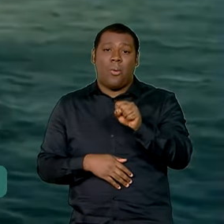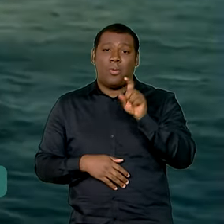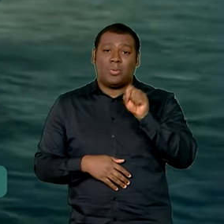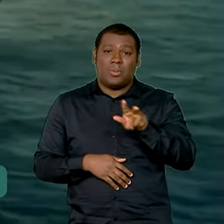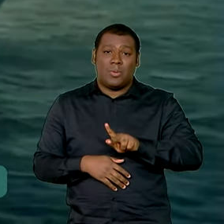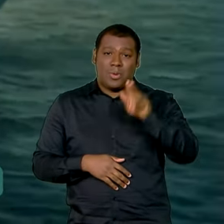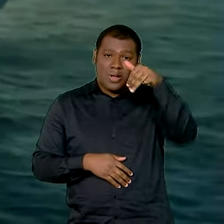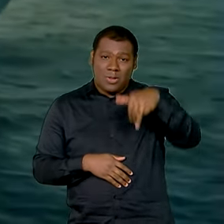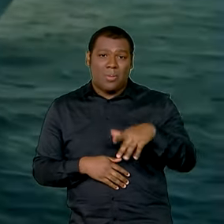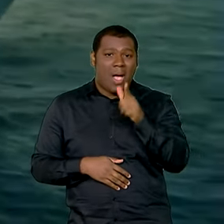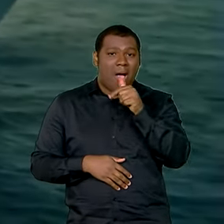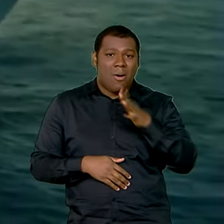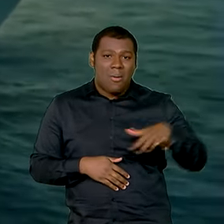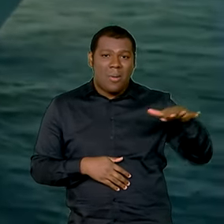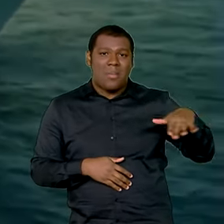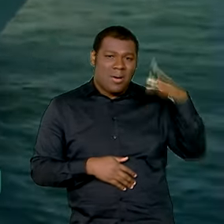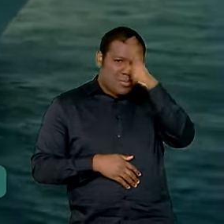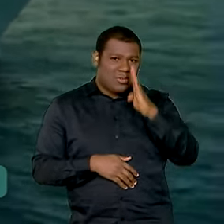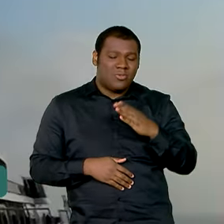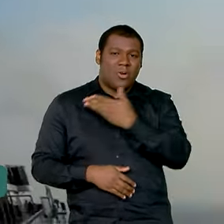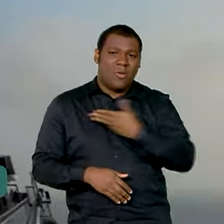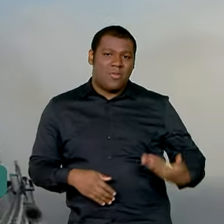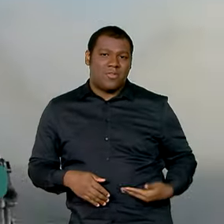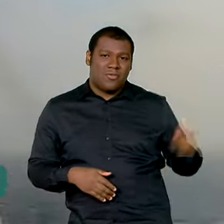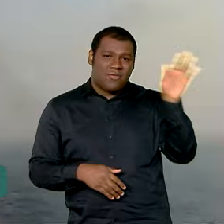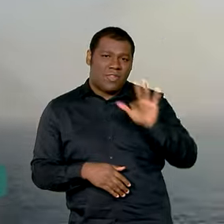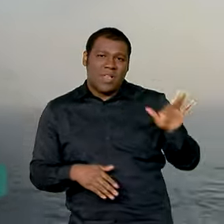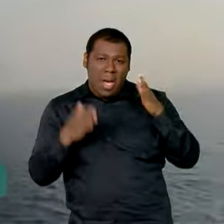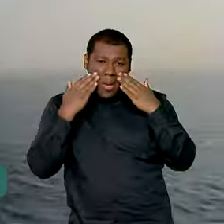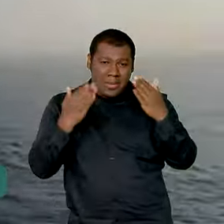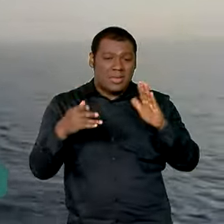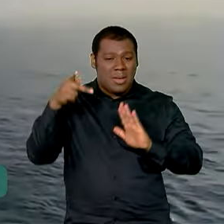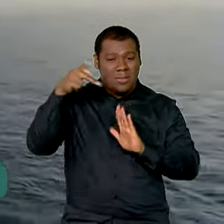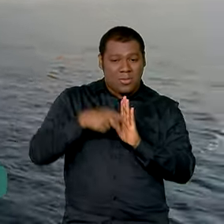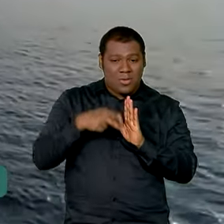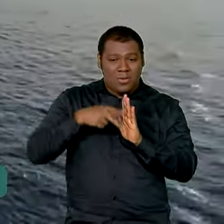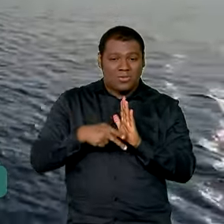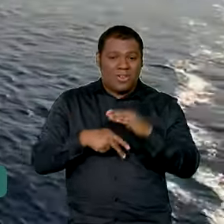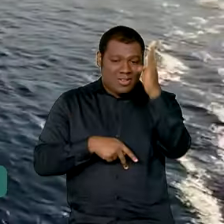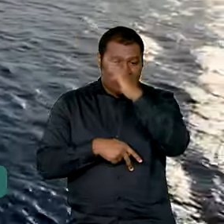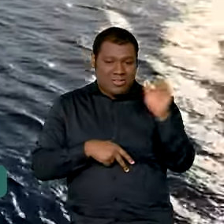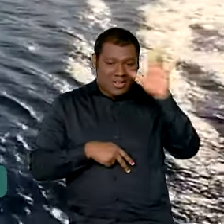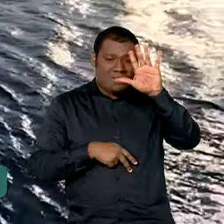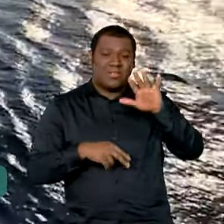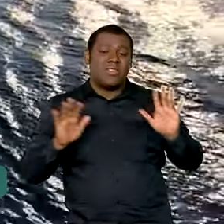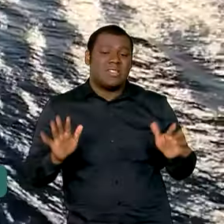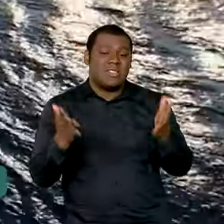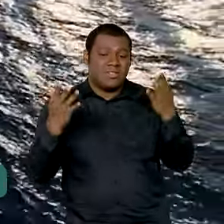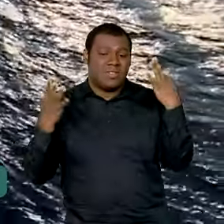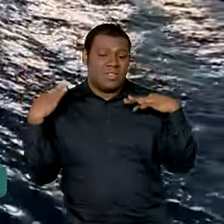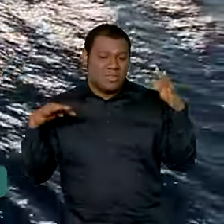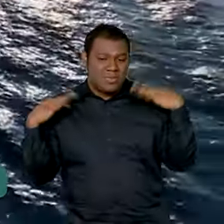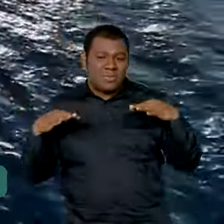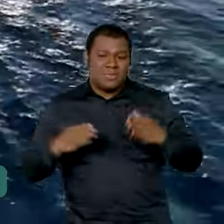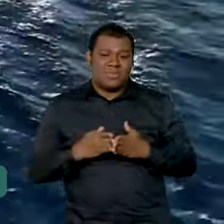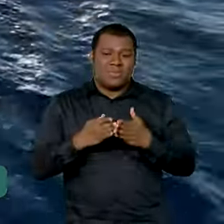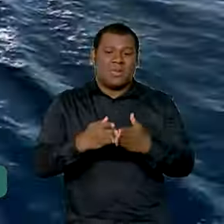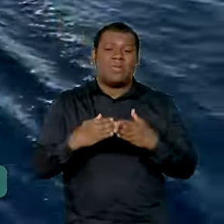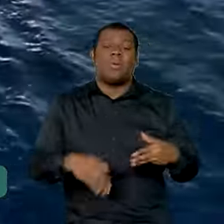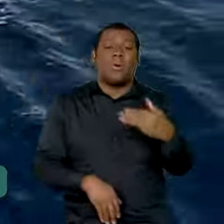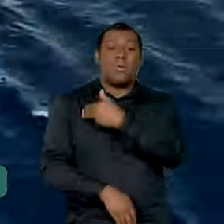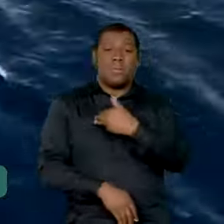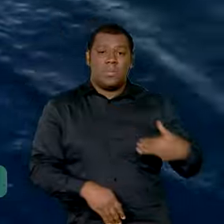brasileira o governo federal vai apresentar um plano nacional de estímulo ao setor A informação foi anunciada pelo